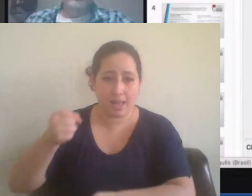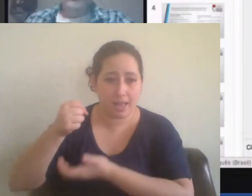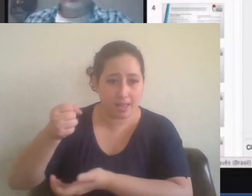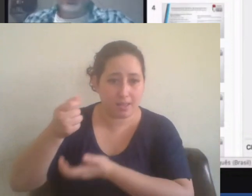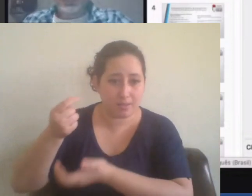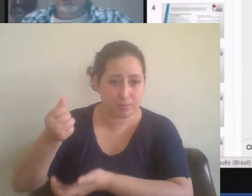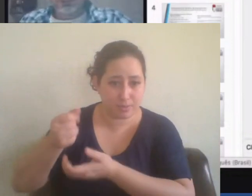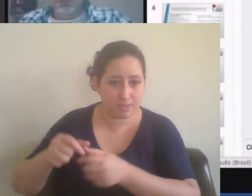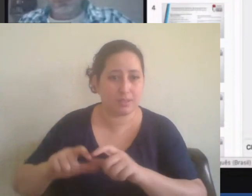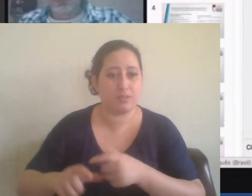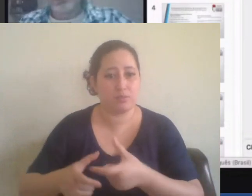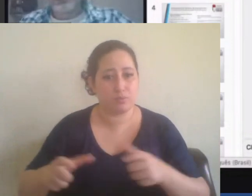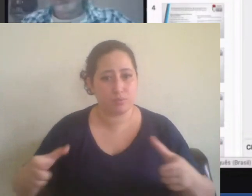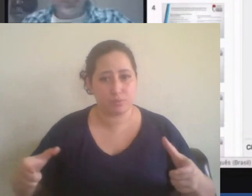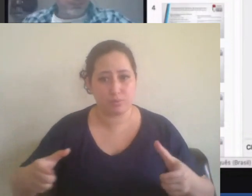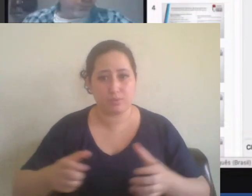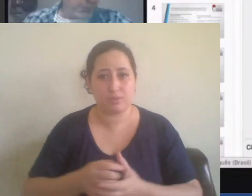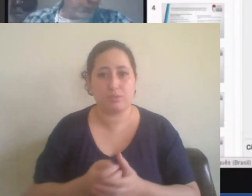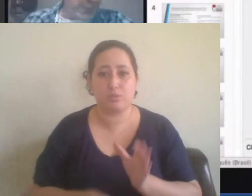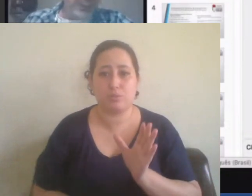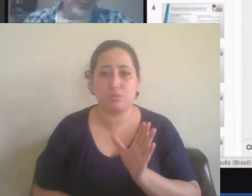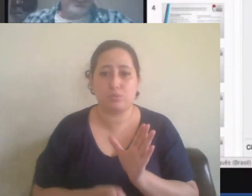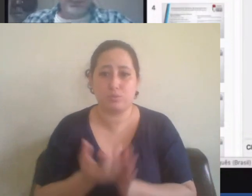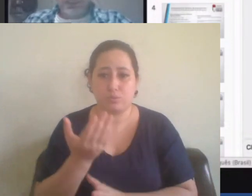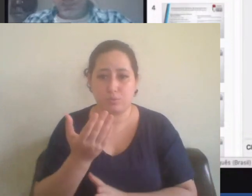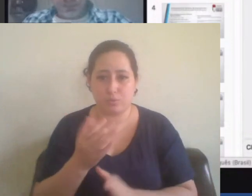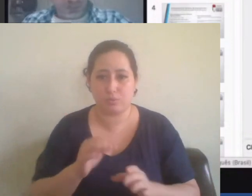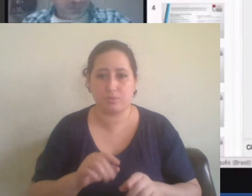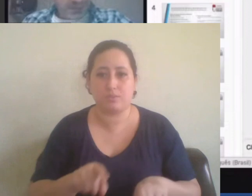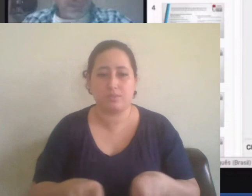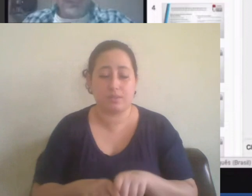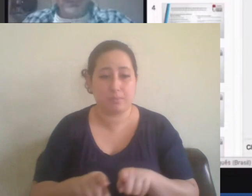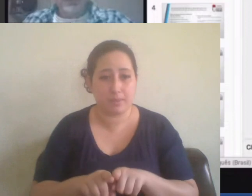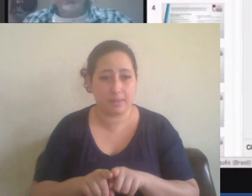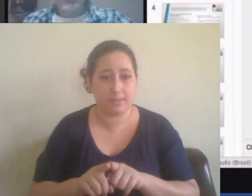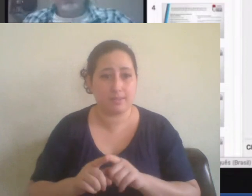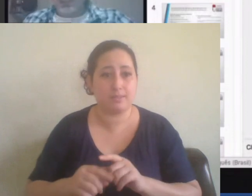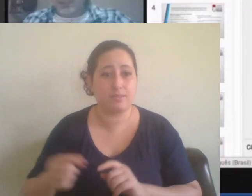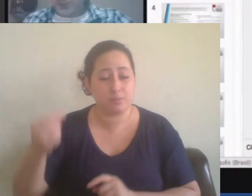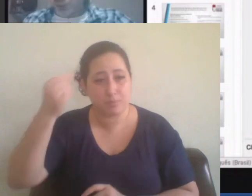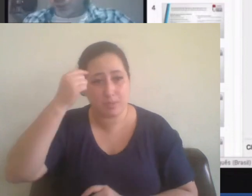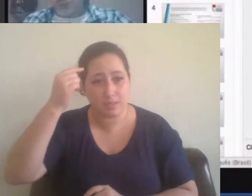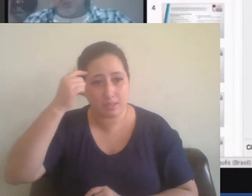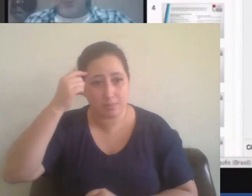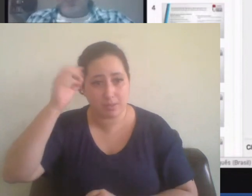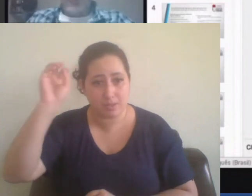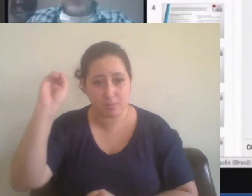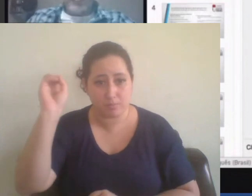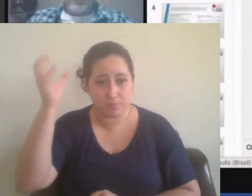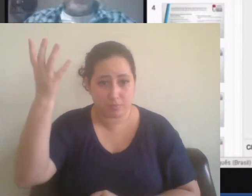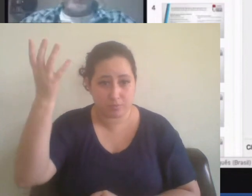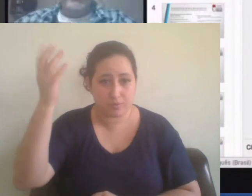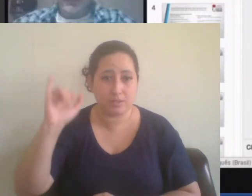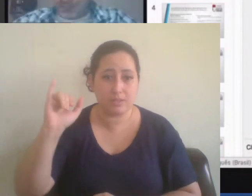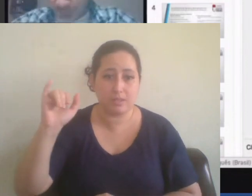o surgimento do pensamento iluminista, assim como